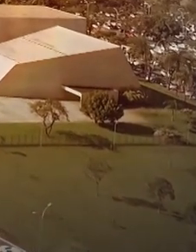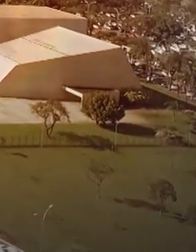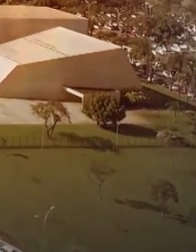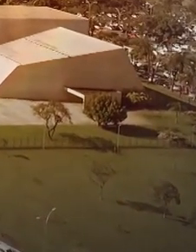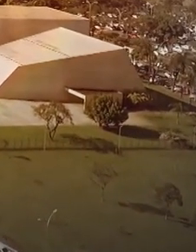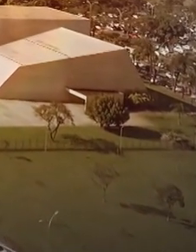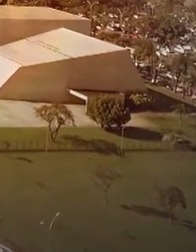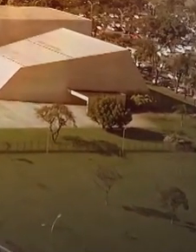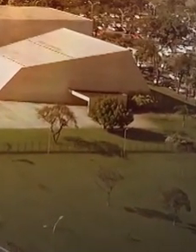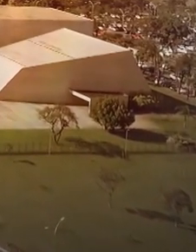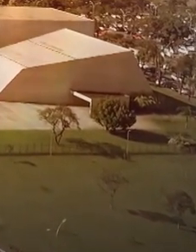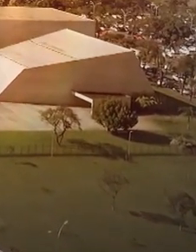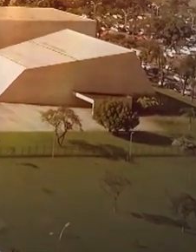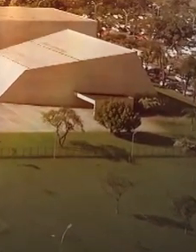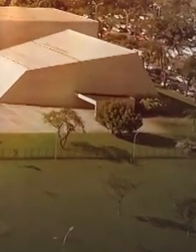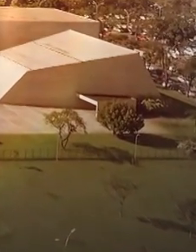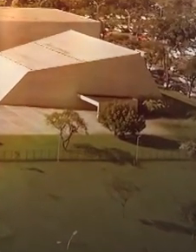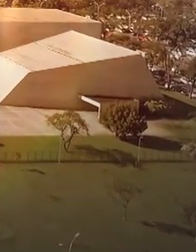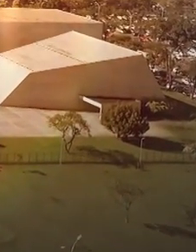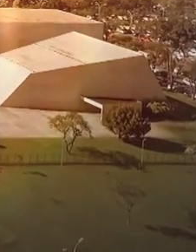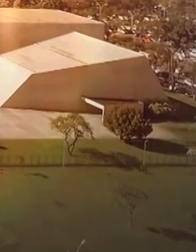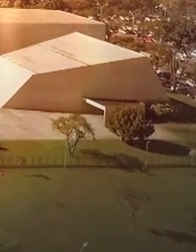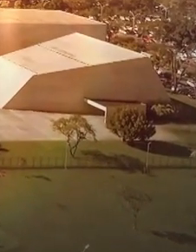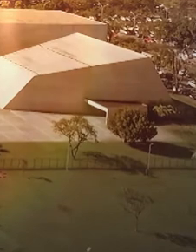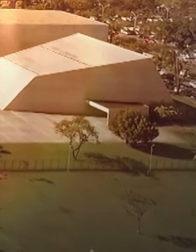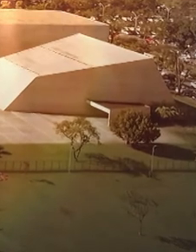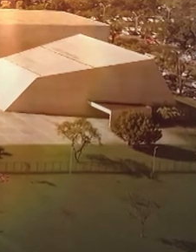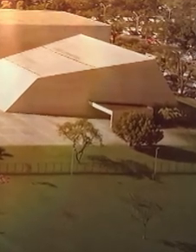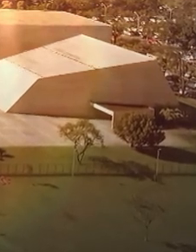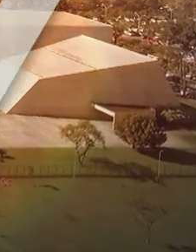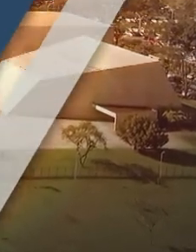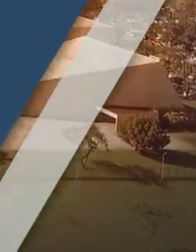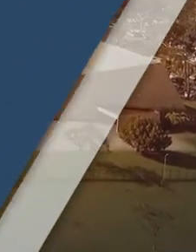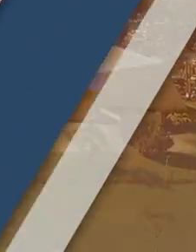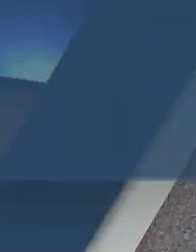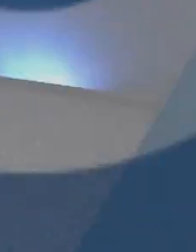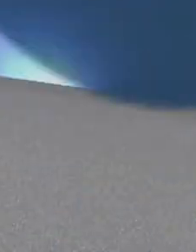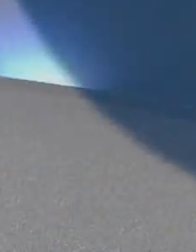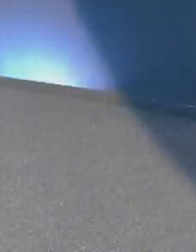Começa agora o programa do Superior Tribunal de Justiça.